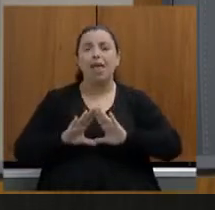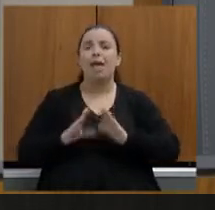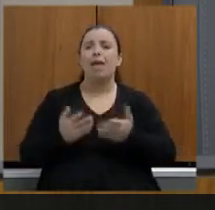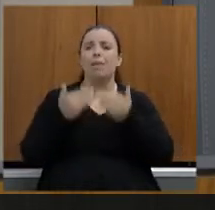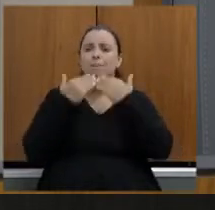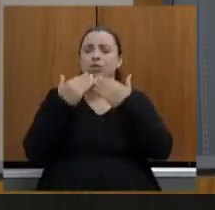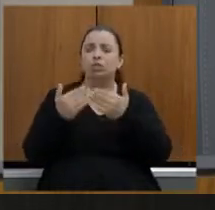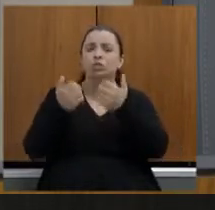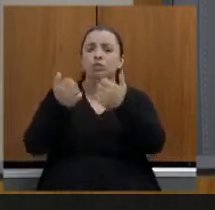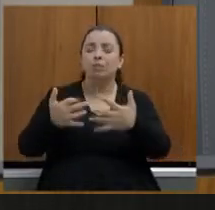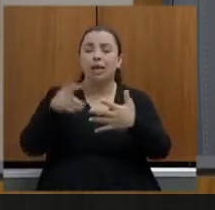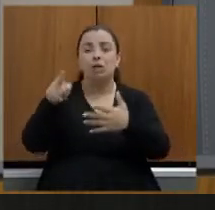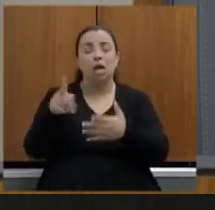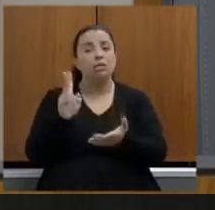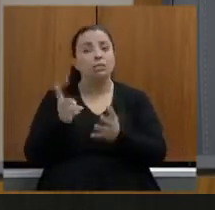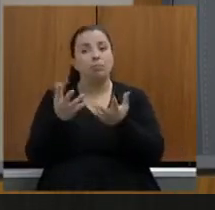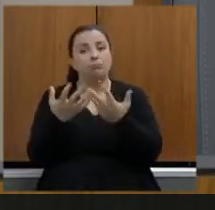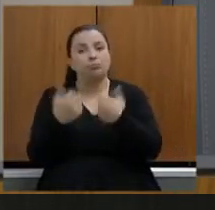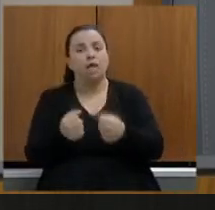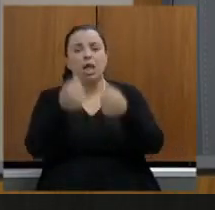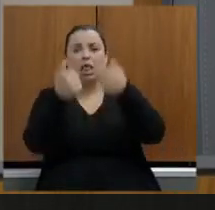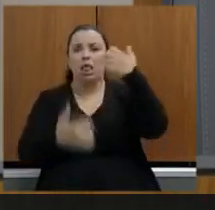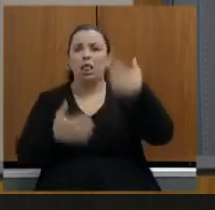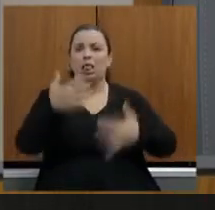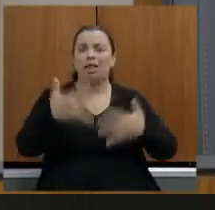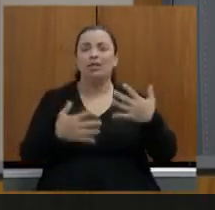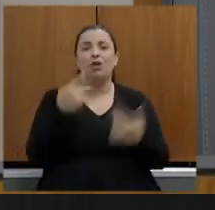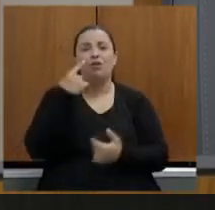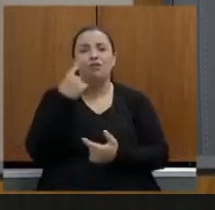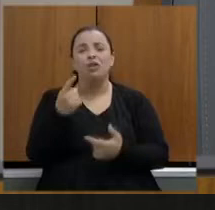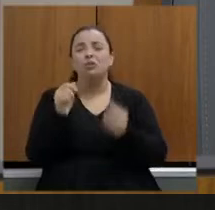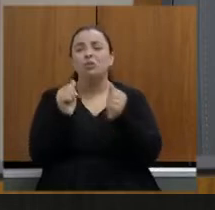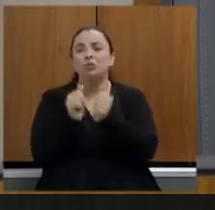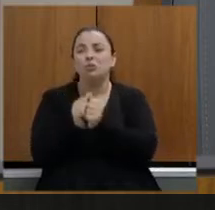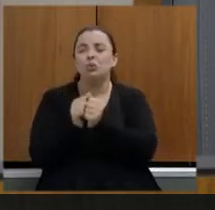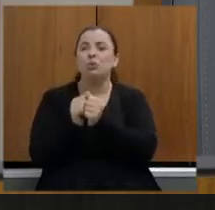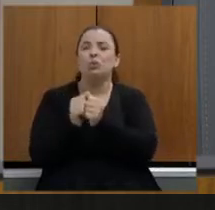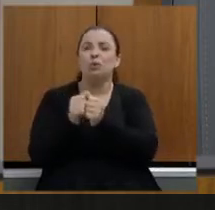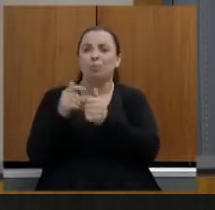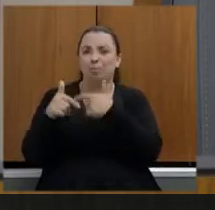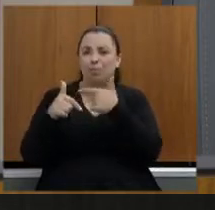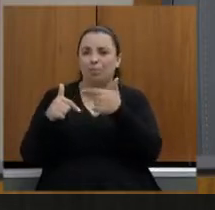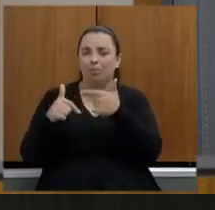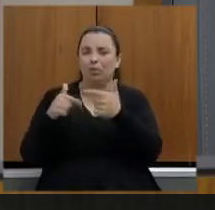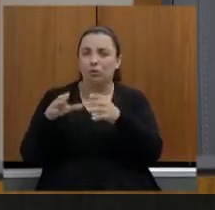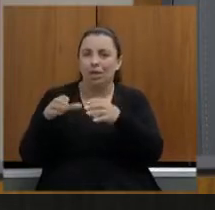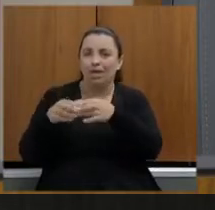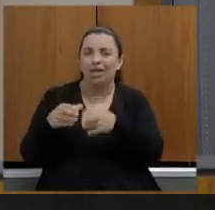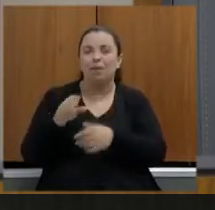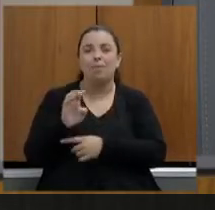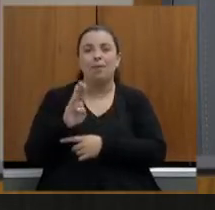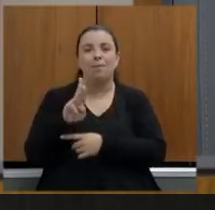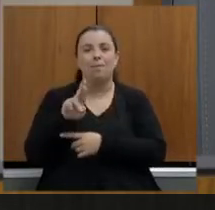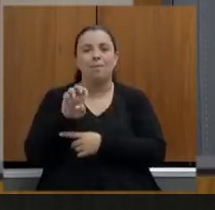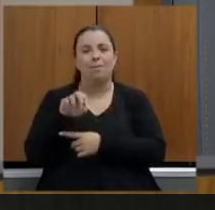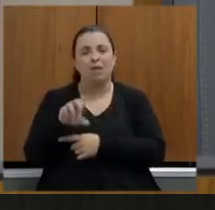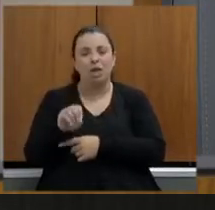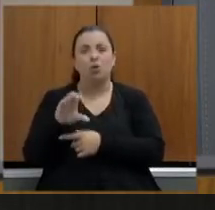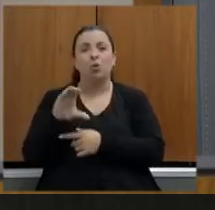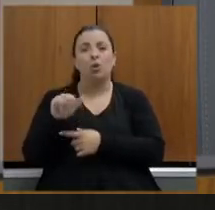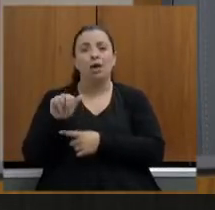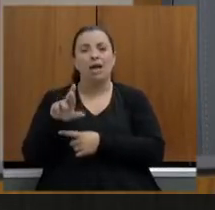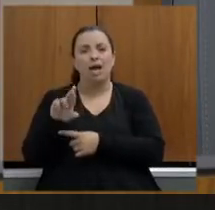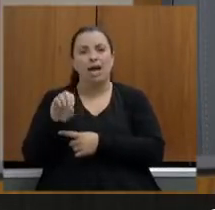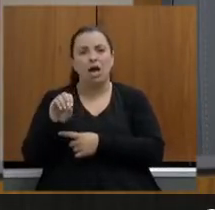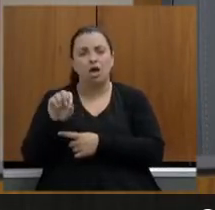pela equipe dele eu vejo aqui hoje o Breno e a Carol dizer que do empenho deles em colocar